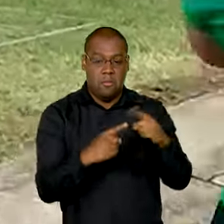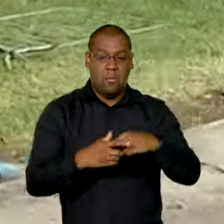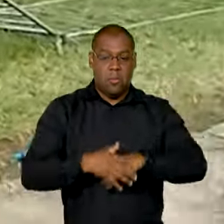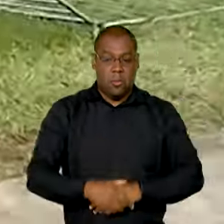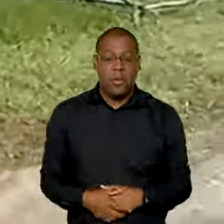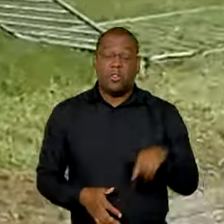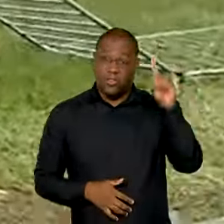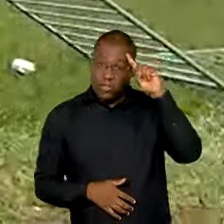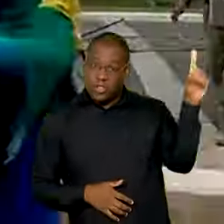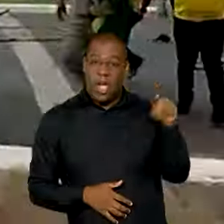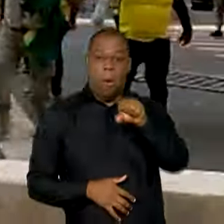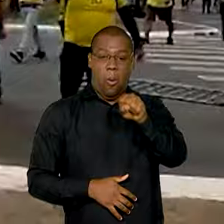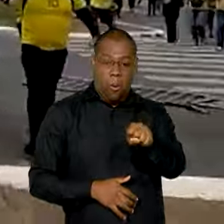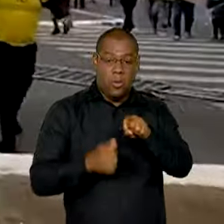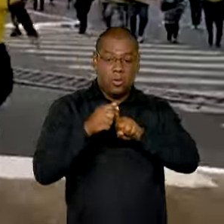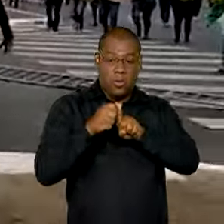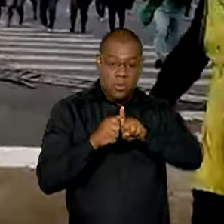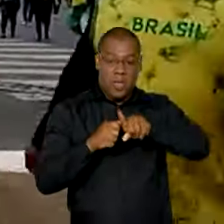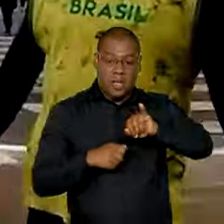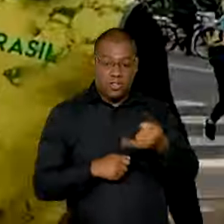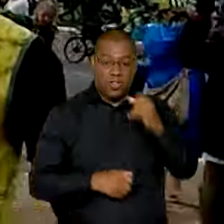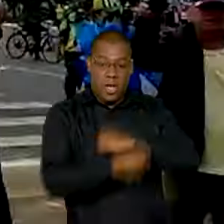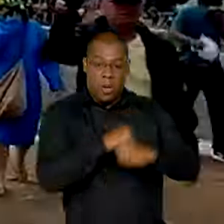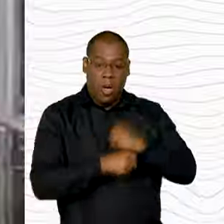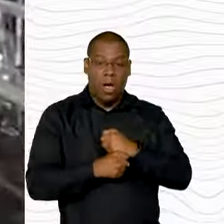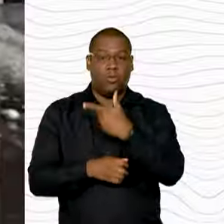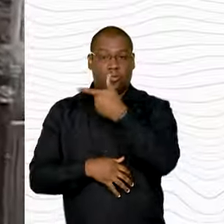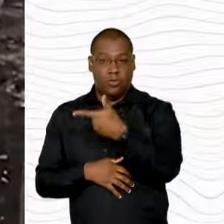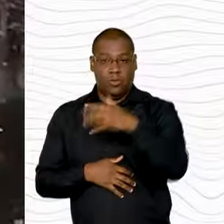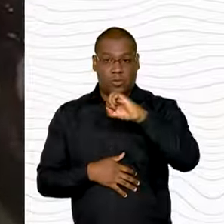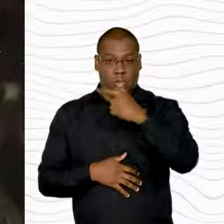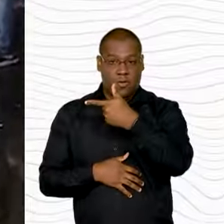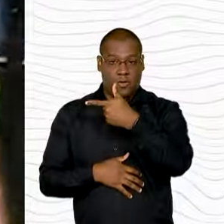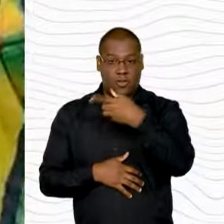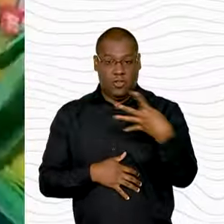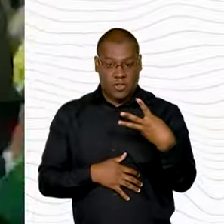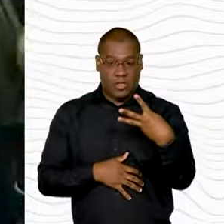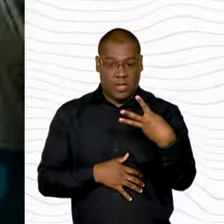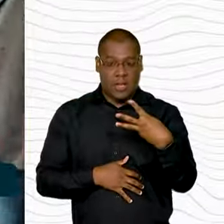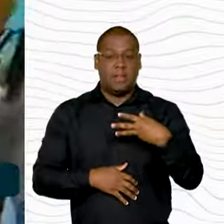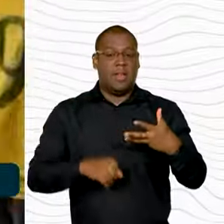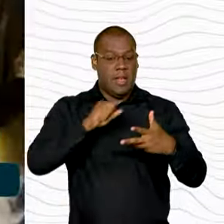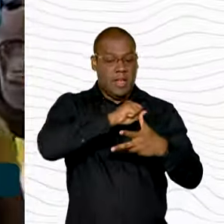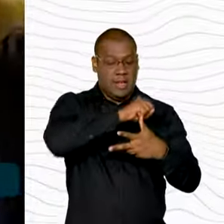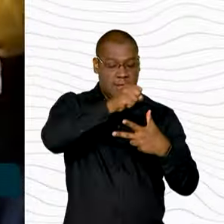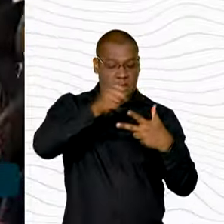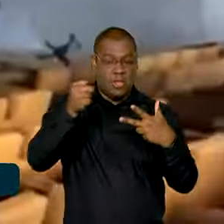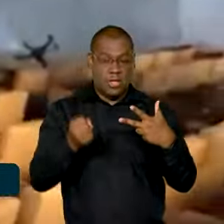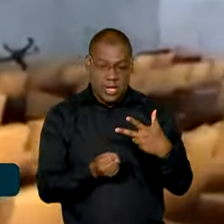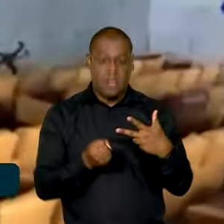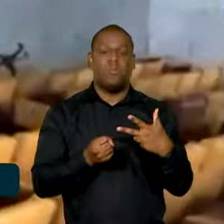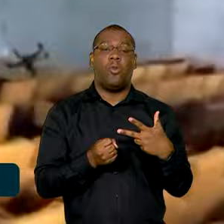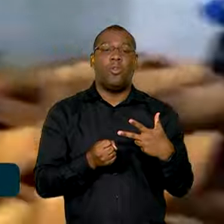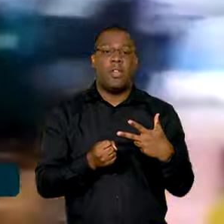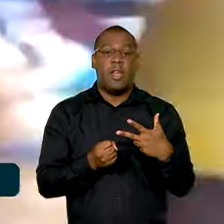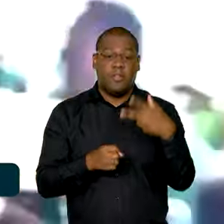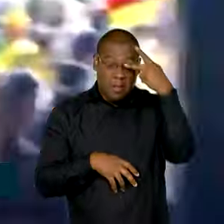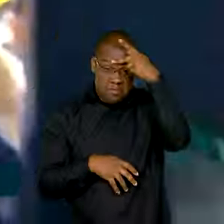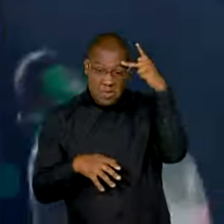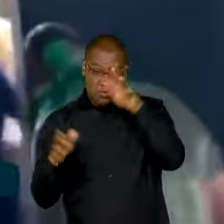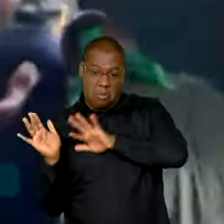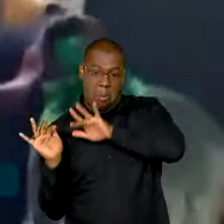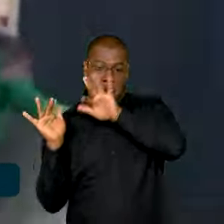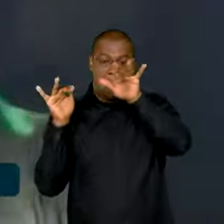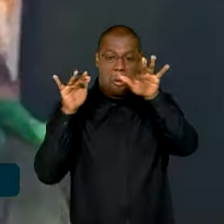8 de janeiro de 2023. As sedes dos três poderes da República foram invadidas